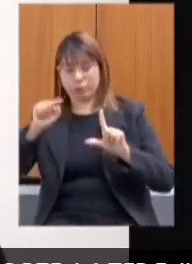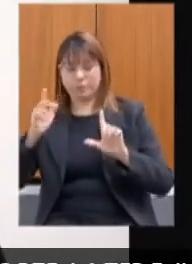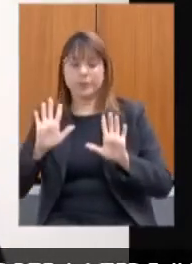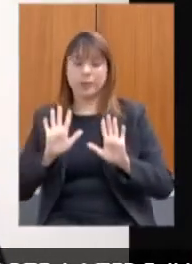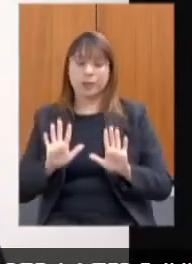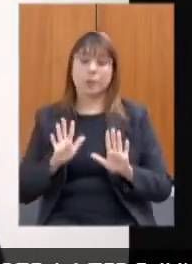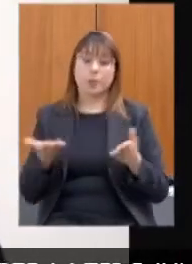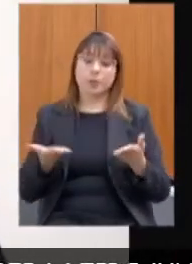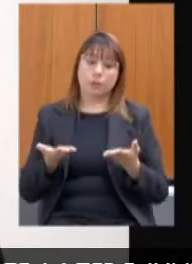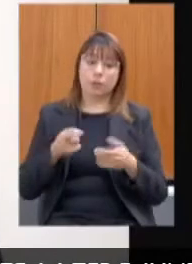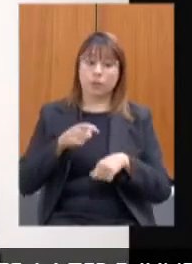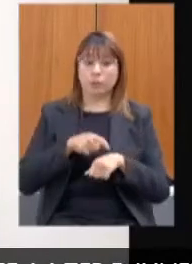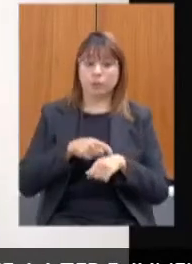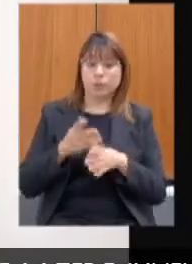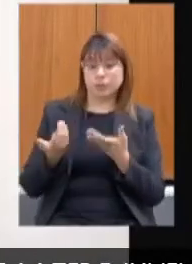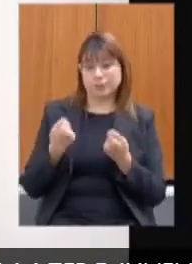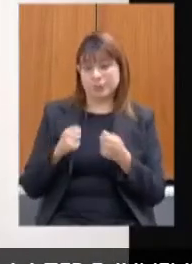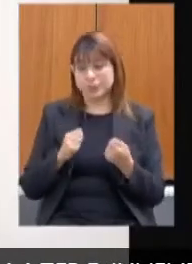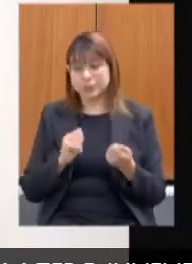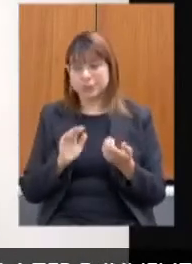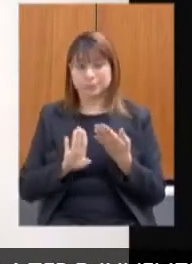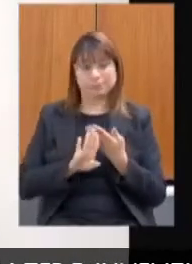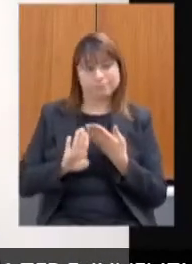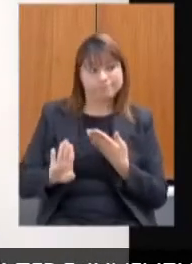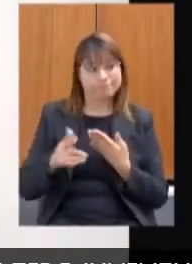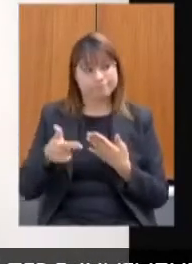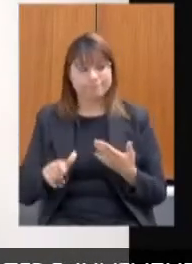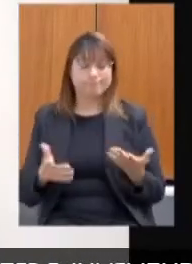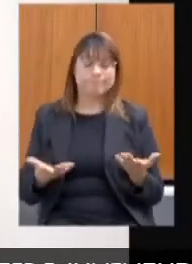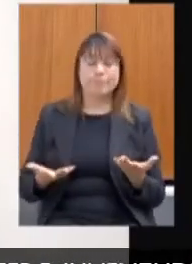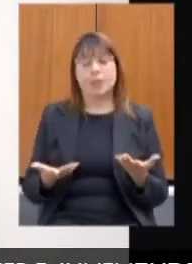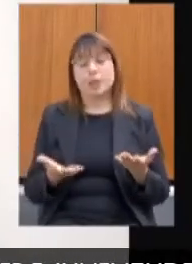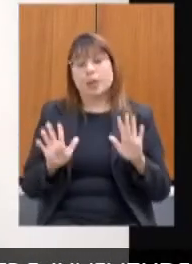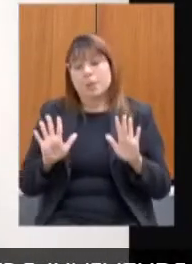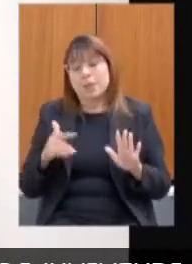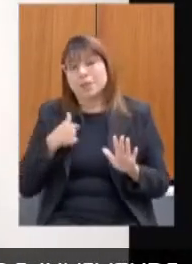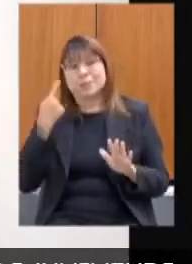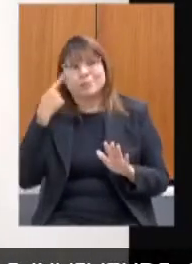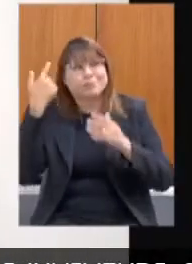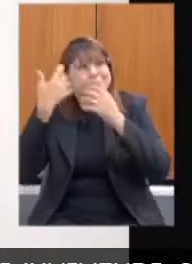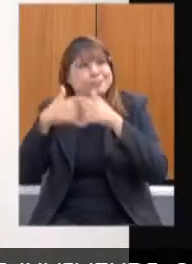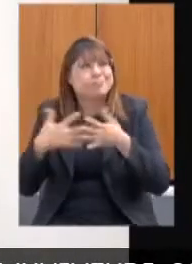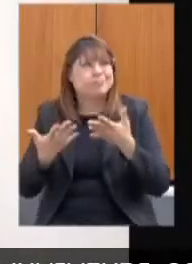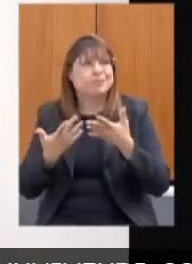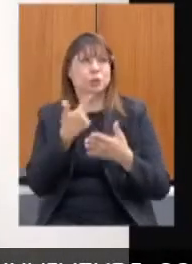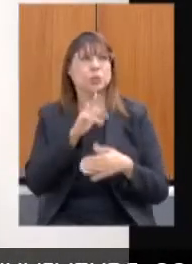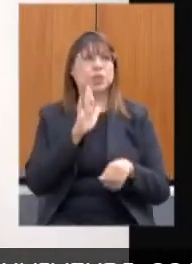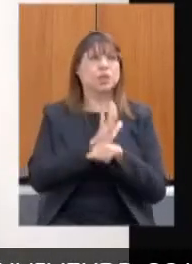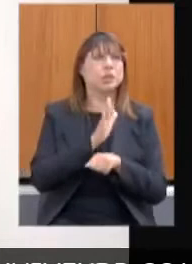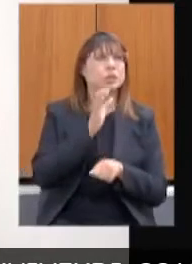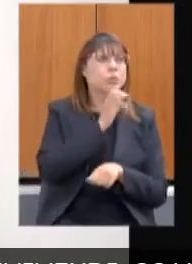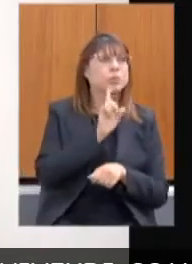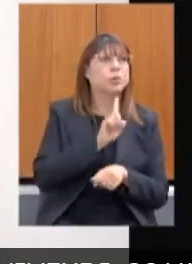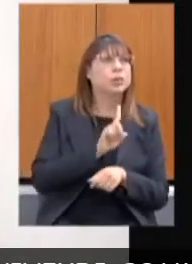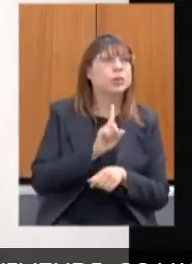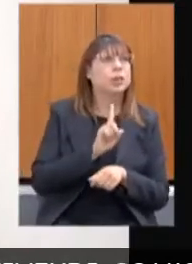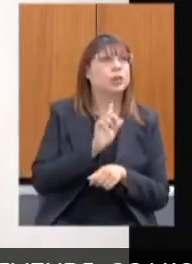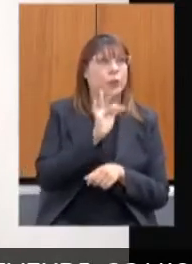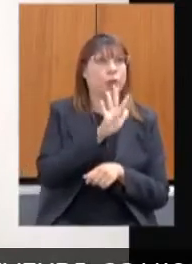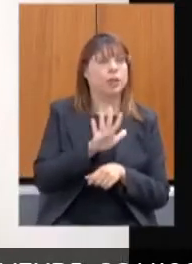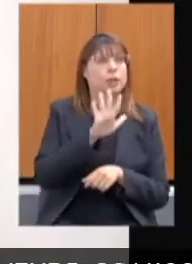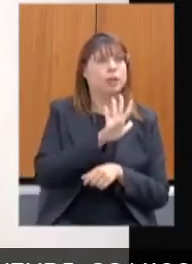maior restrição. Então, eu fico me perguntando, sem o auxílio emergencial federal,